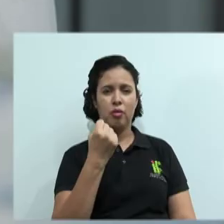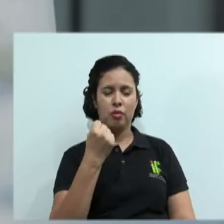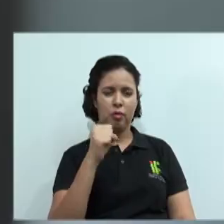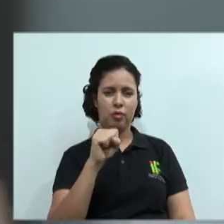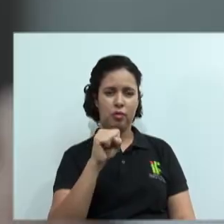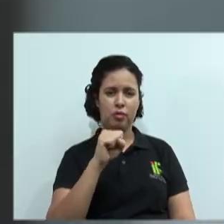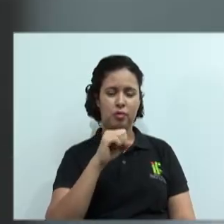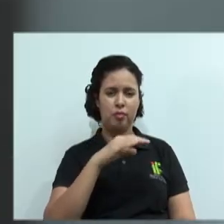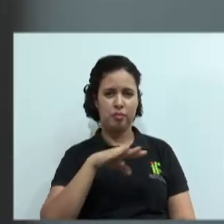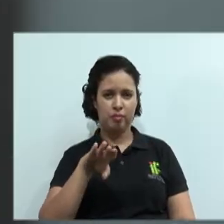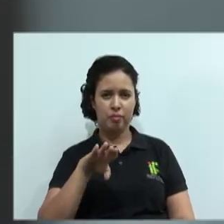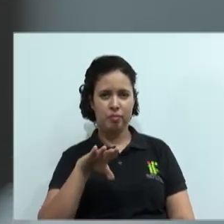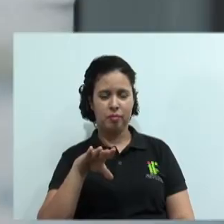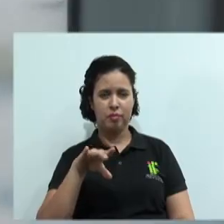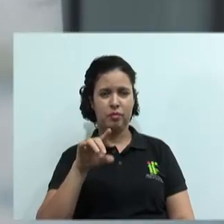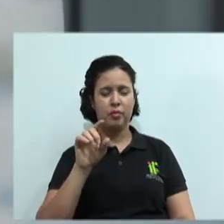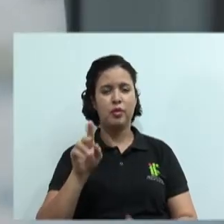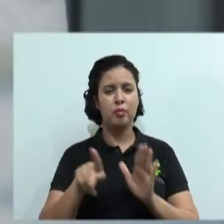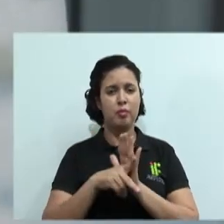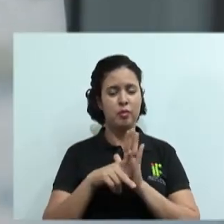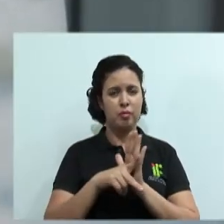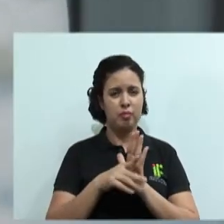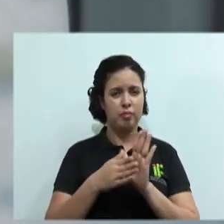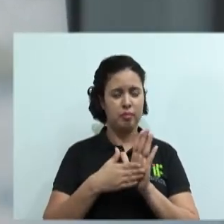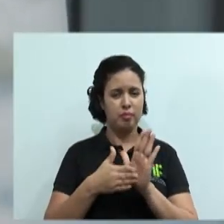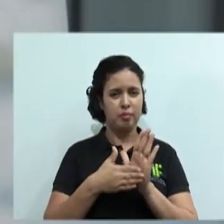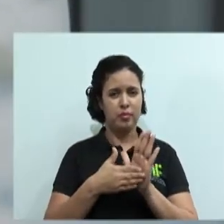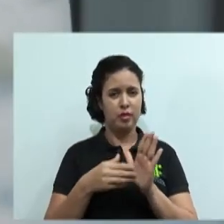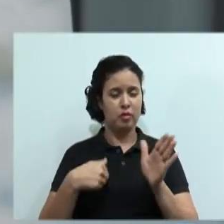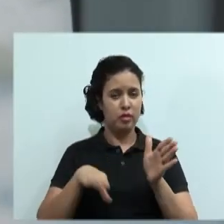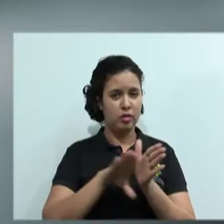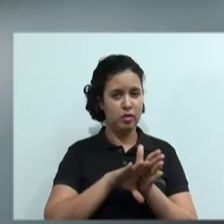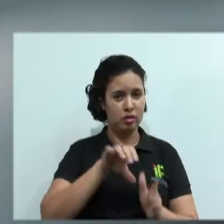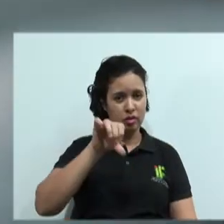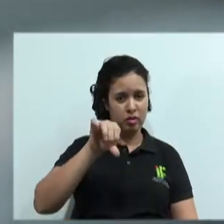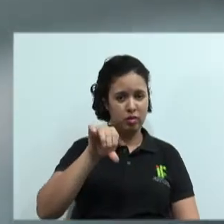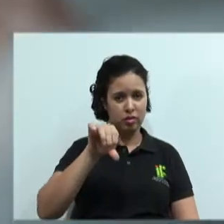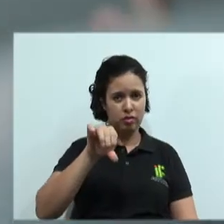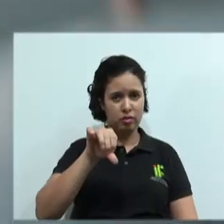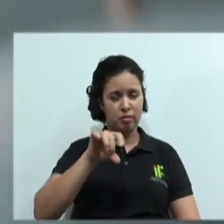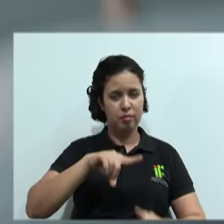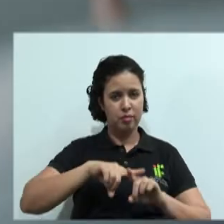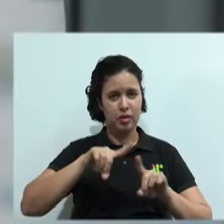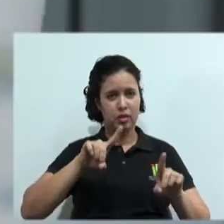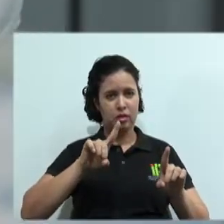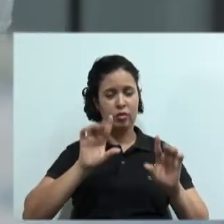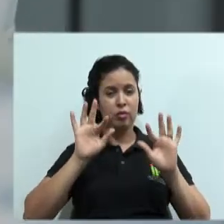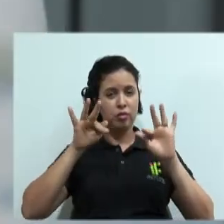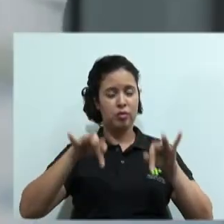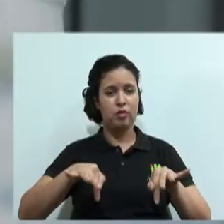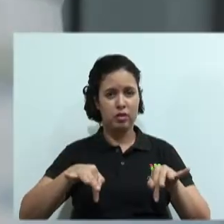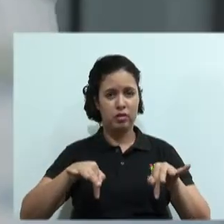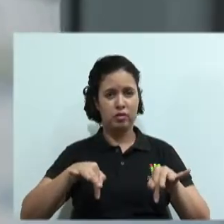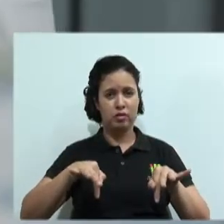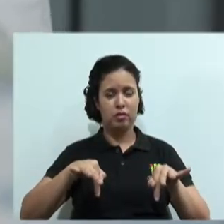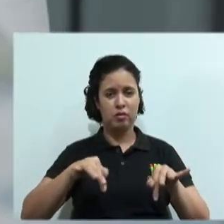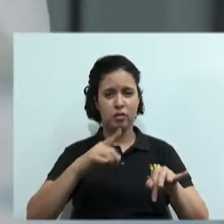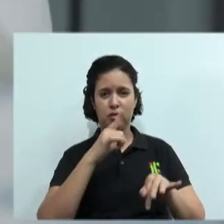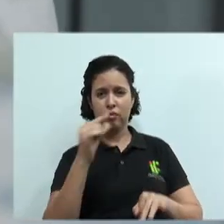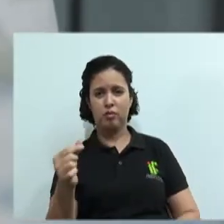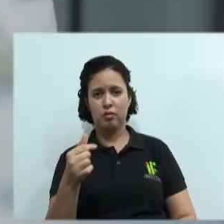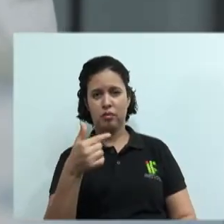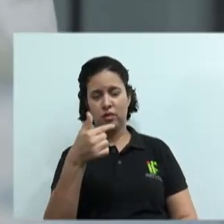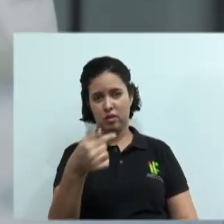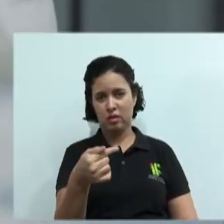Então, qual é a minha proposta? Eu entro às 9, certo? Mas aí eu compenso no final do expediente saindo às 19, sem